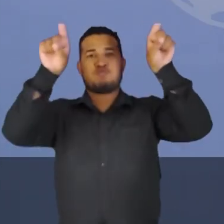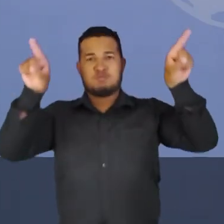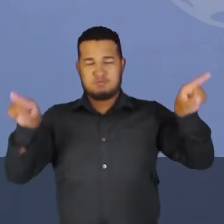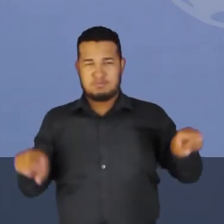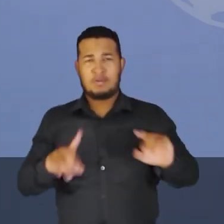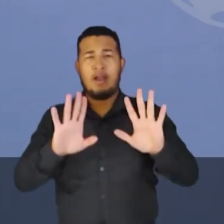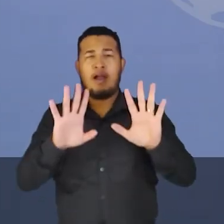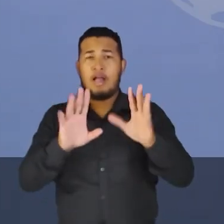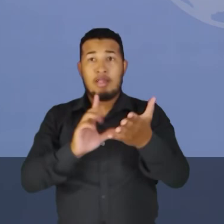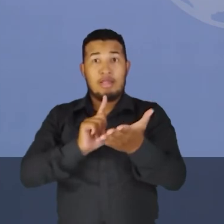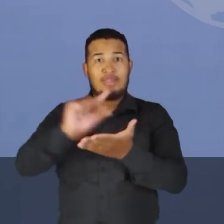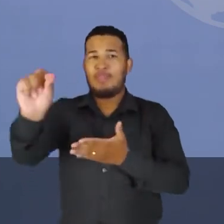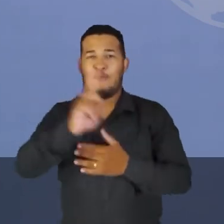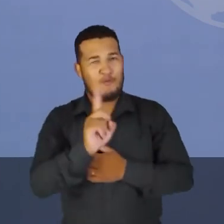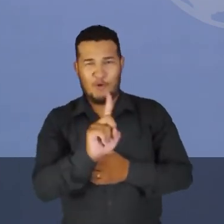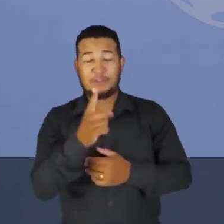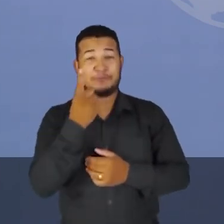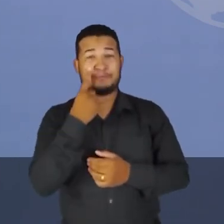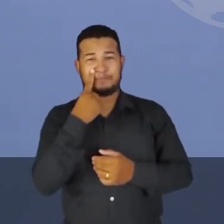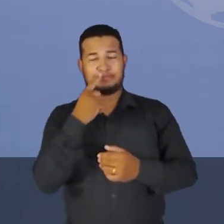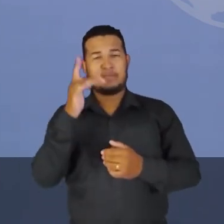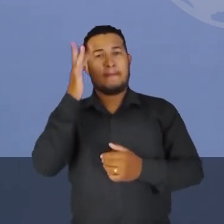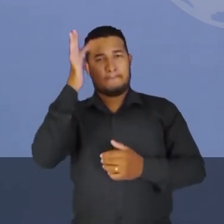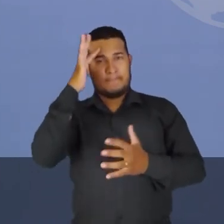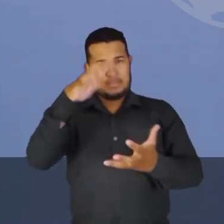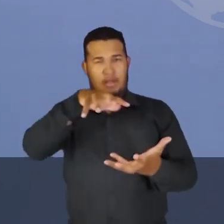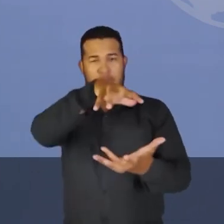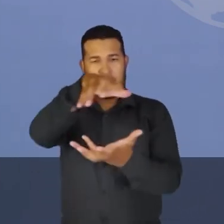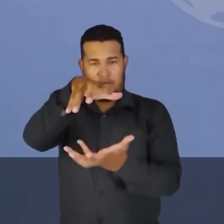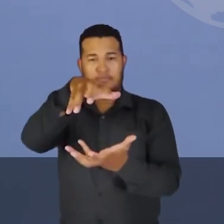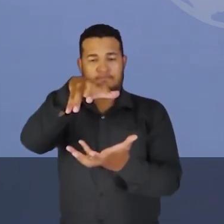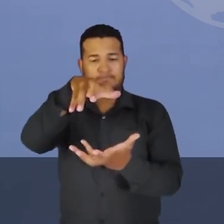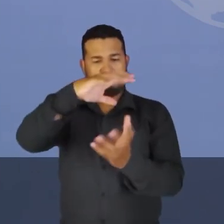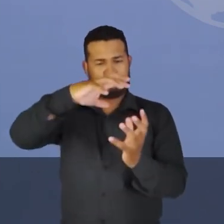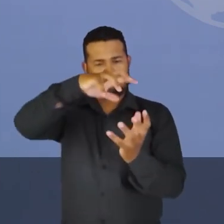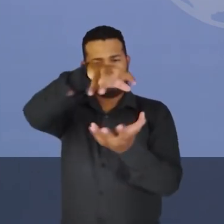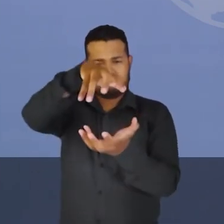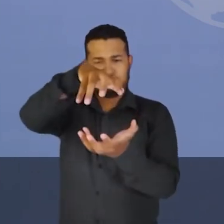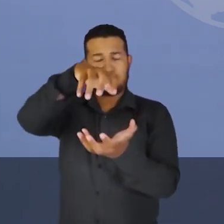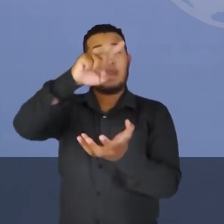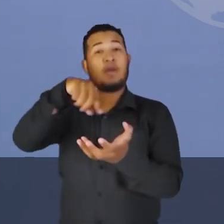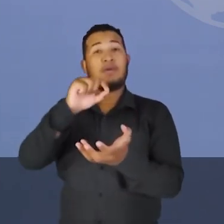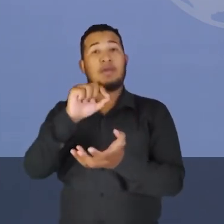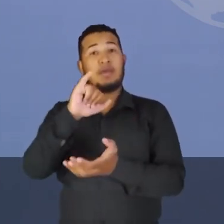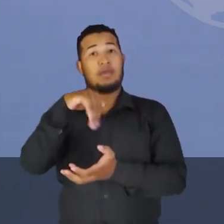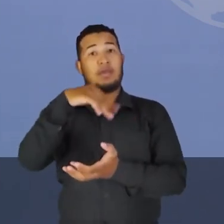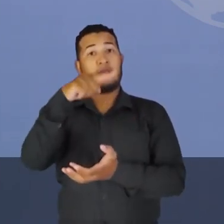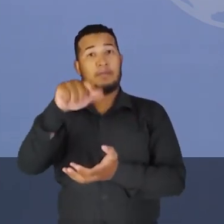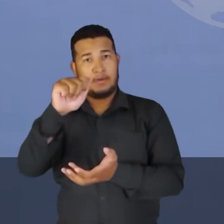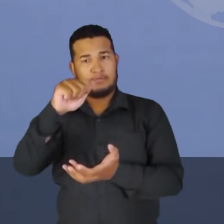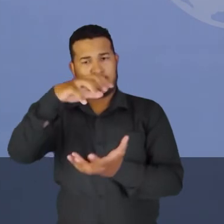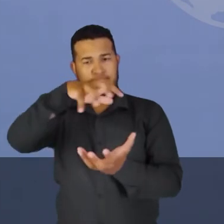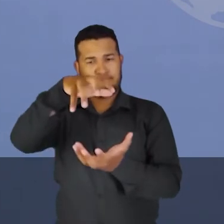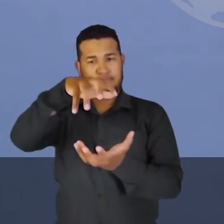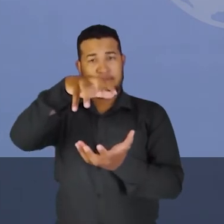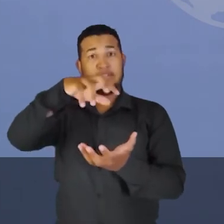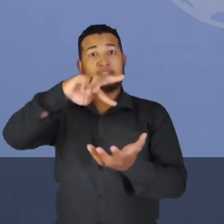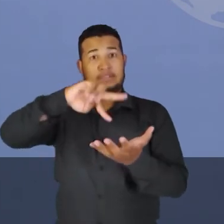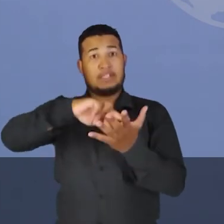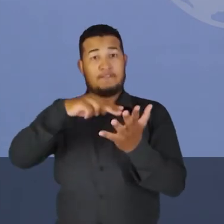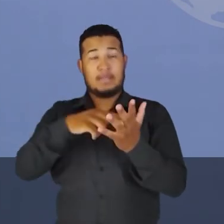foge não, filho. Pensa na Terra. Se a Terra é um ímã, então ela tem um polo norte